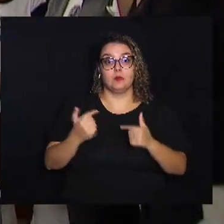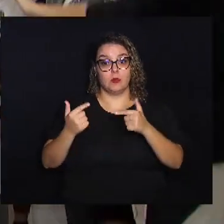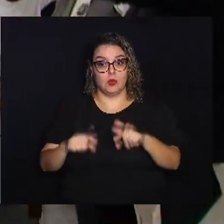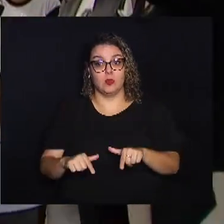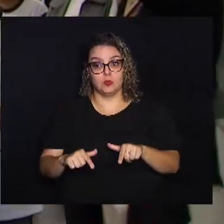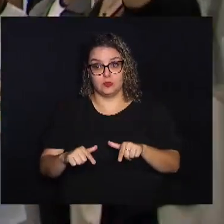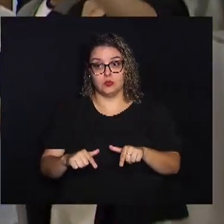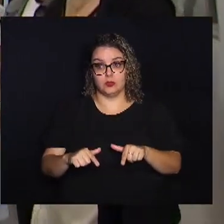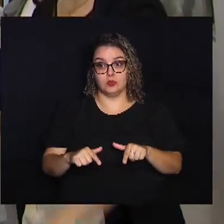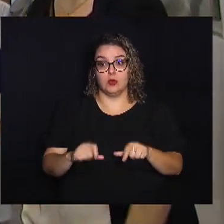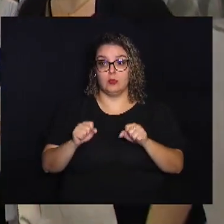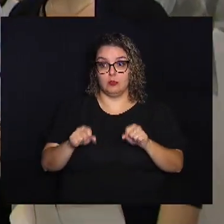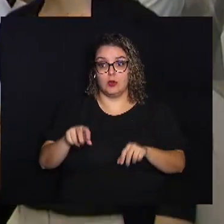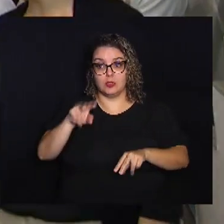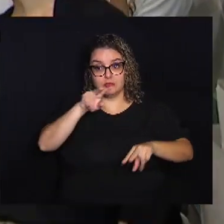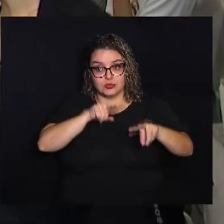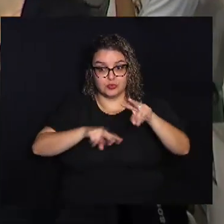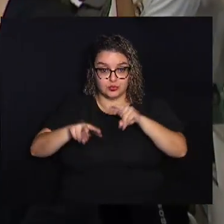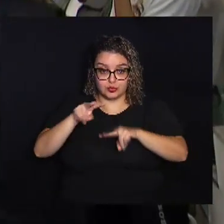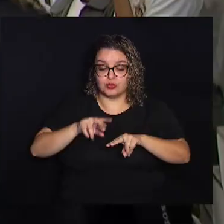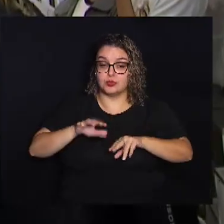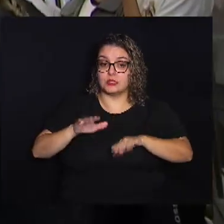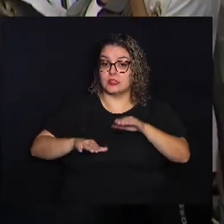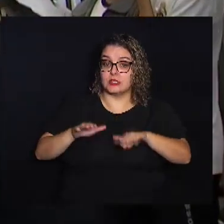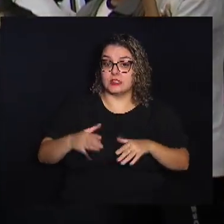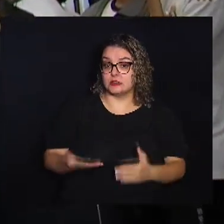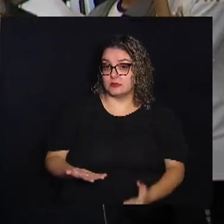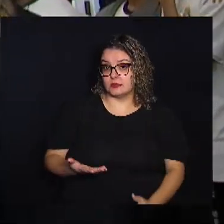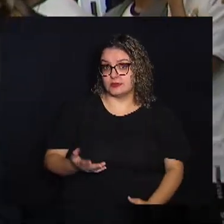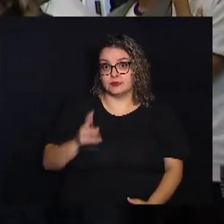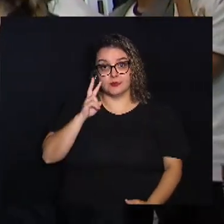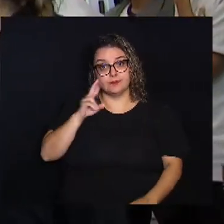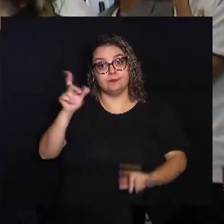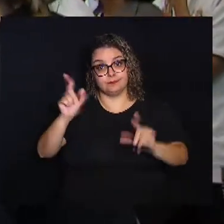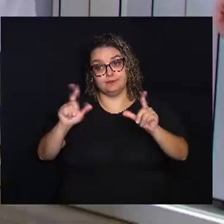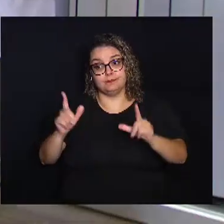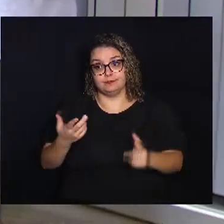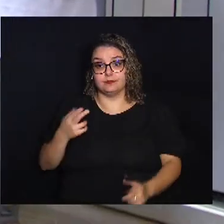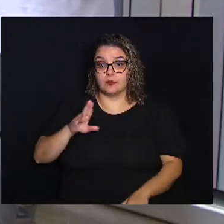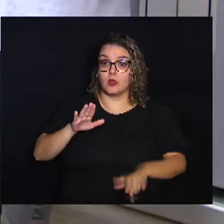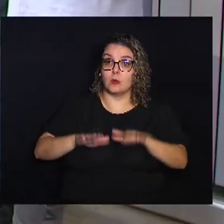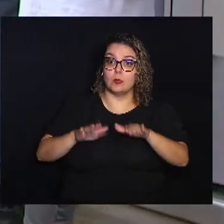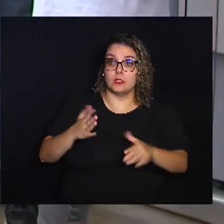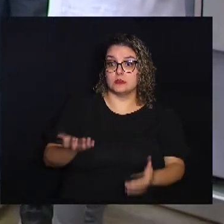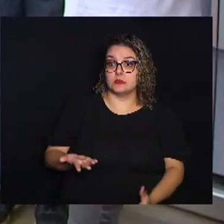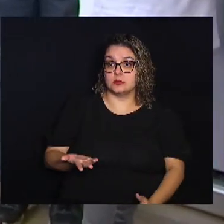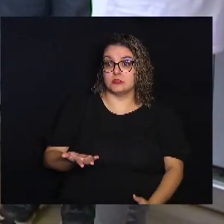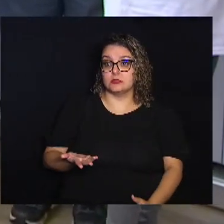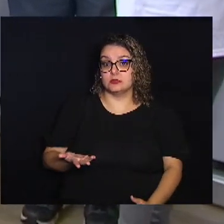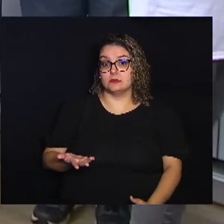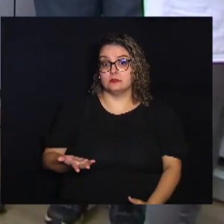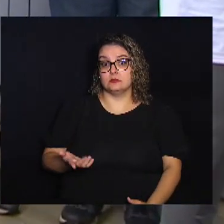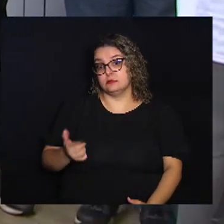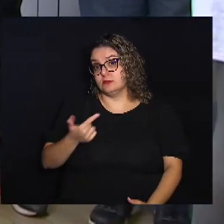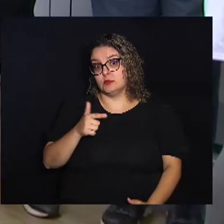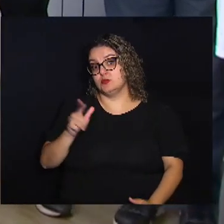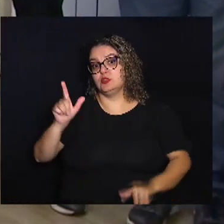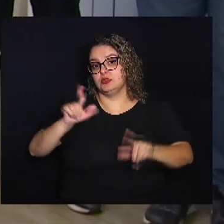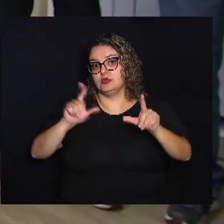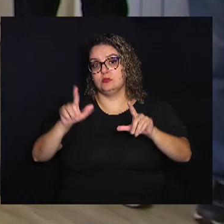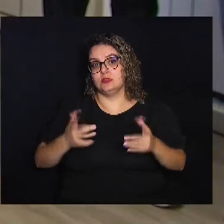Ver O que muitas vezes Eles só viam pela televisão Ou muitas vezes Nem pela televisão